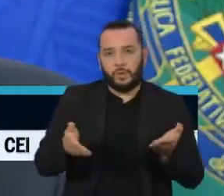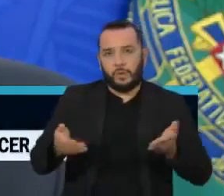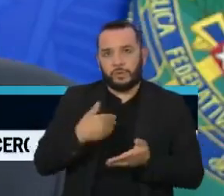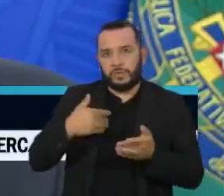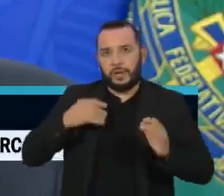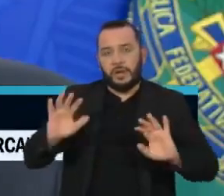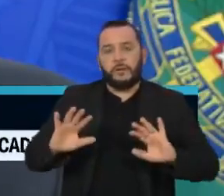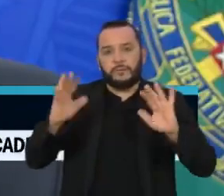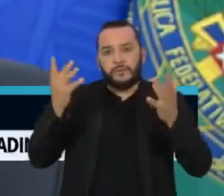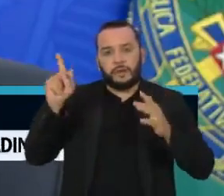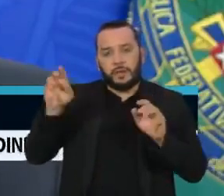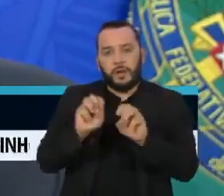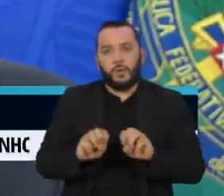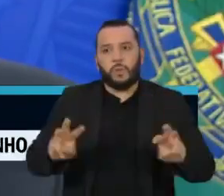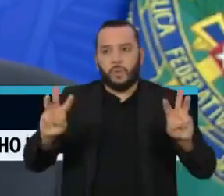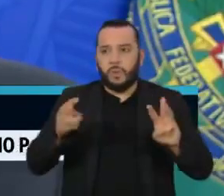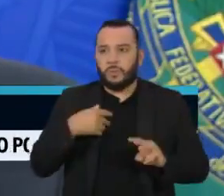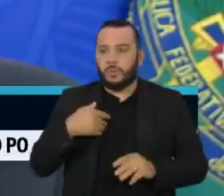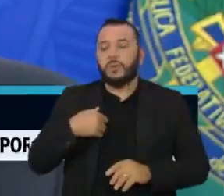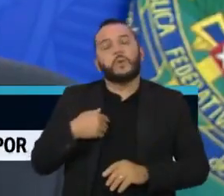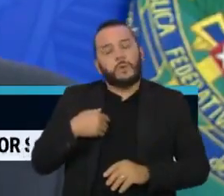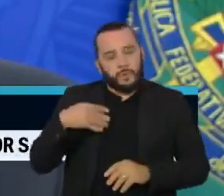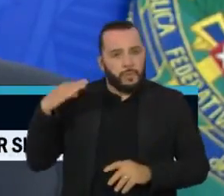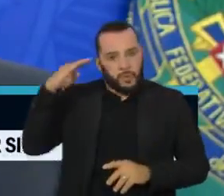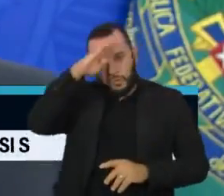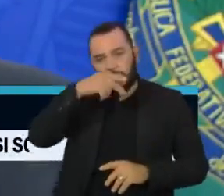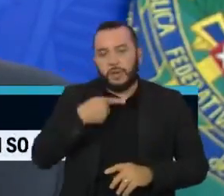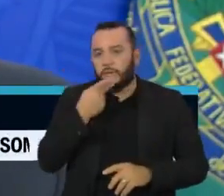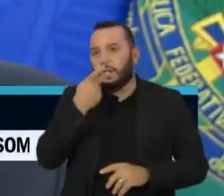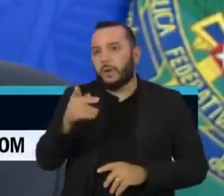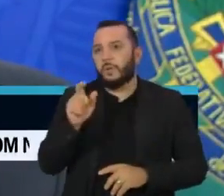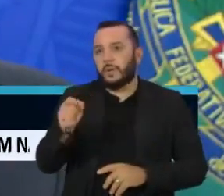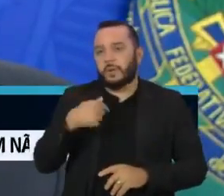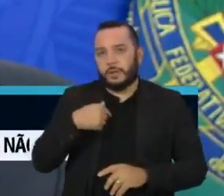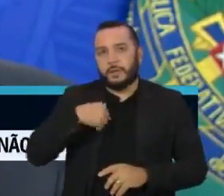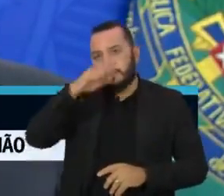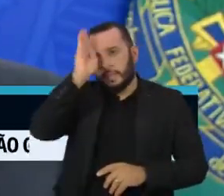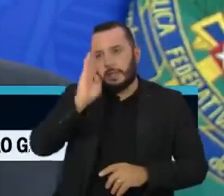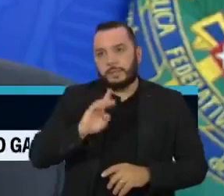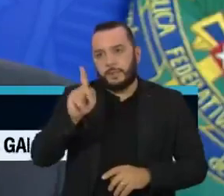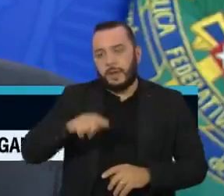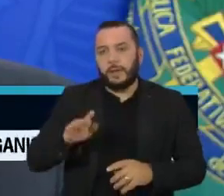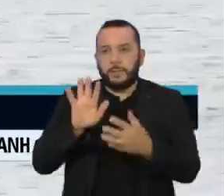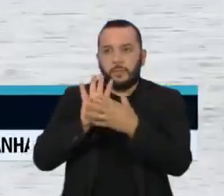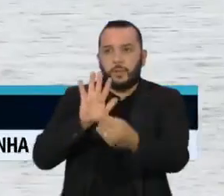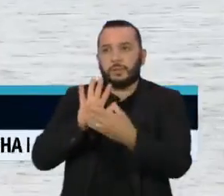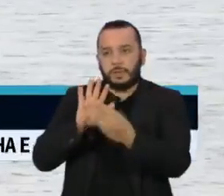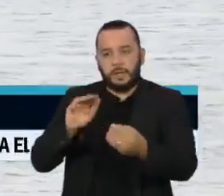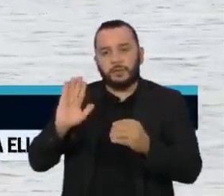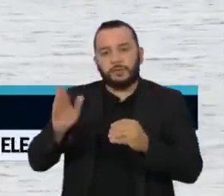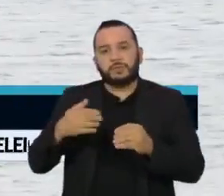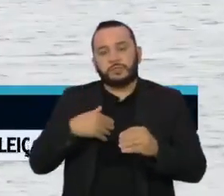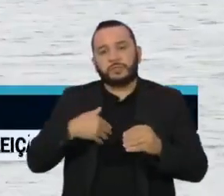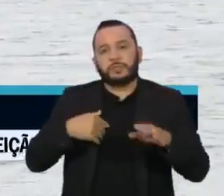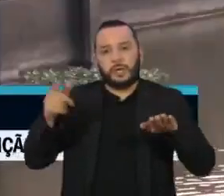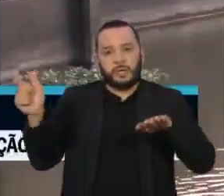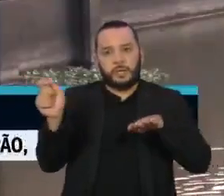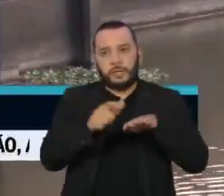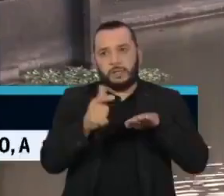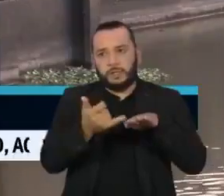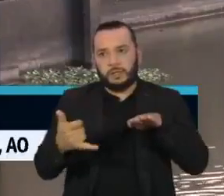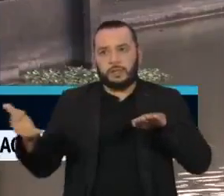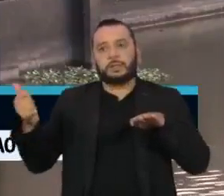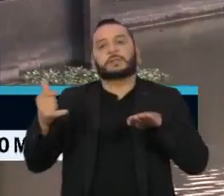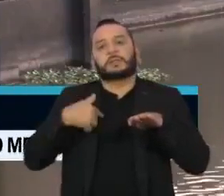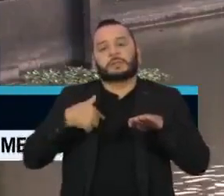durante evento organizado pela ONU, o presidente Jair Bolsonaro afirmou que o país é exemplo para energia renovável, mas falou de forma breve